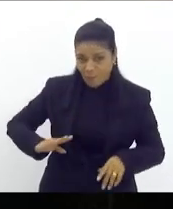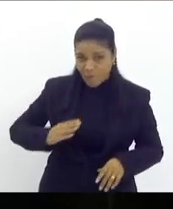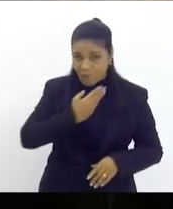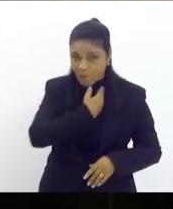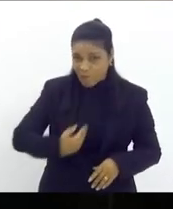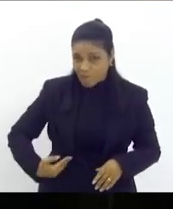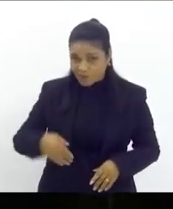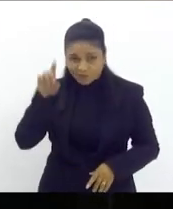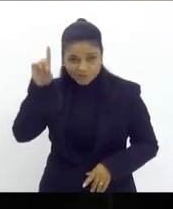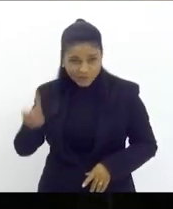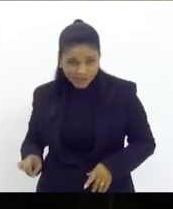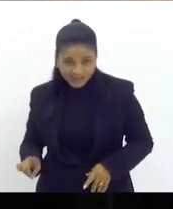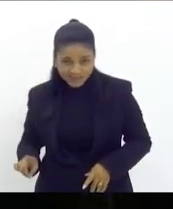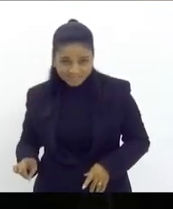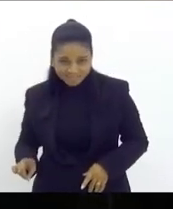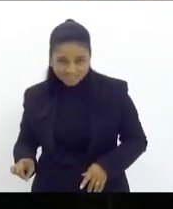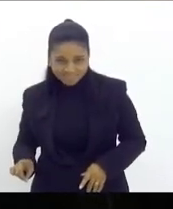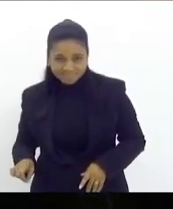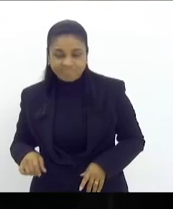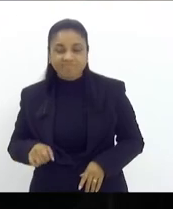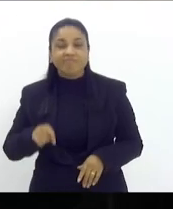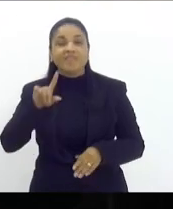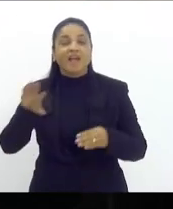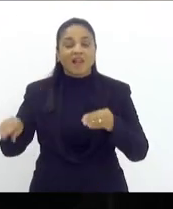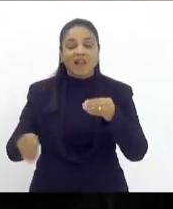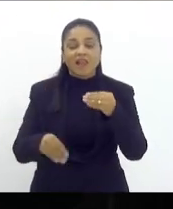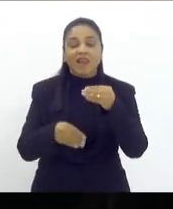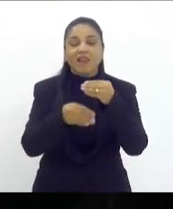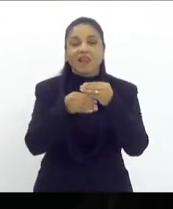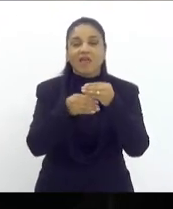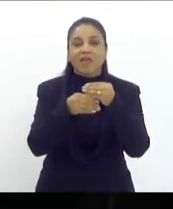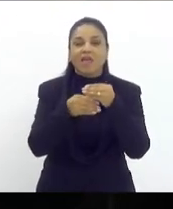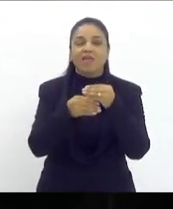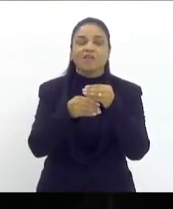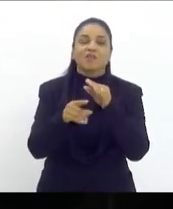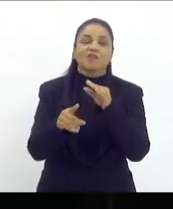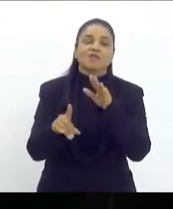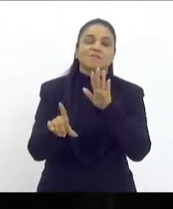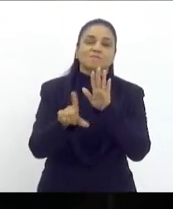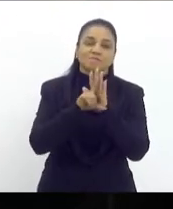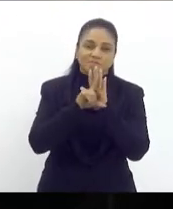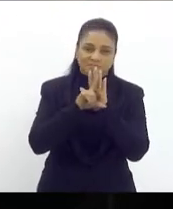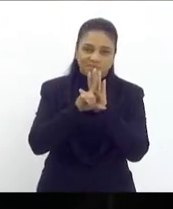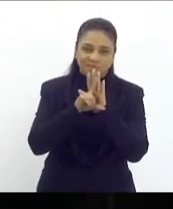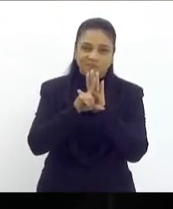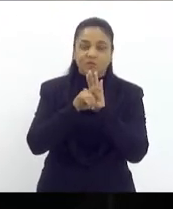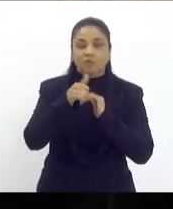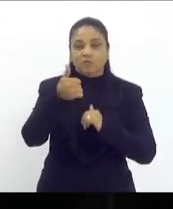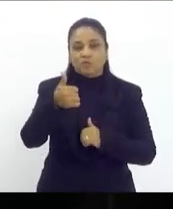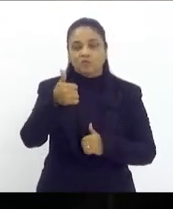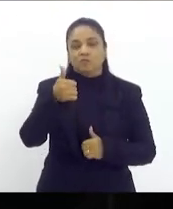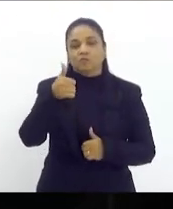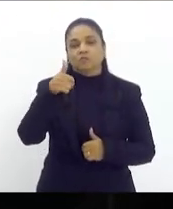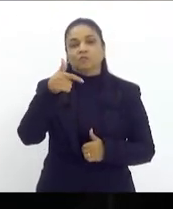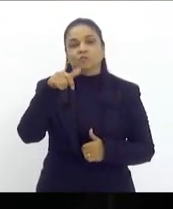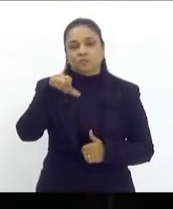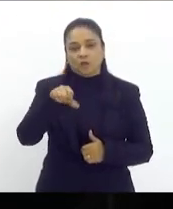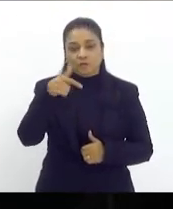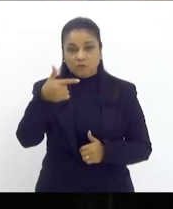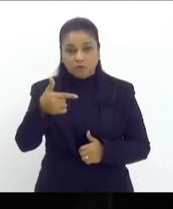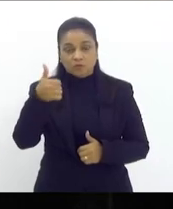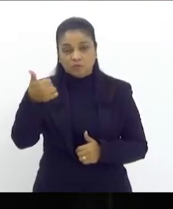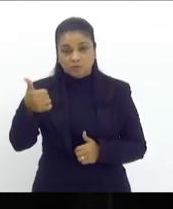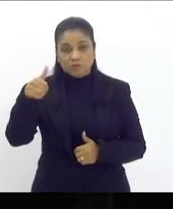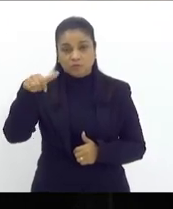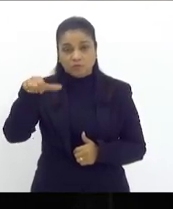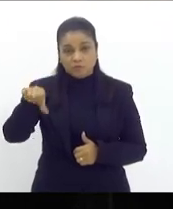de direita lei complementar 192 e 194 que prejudicou o rio de janeiro quem fez